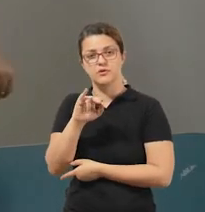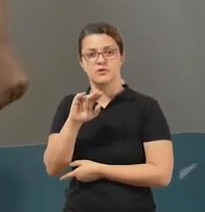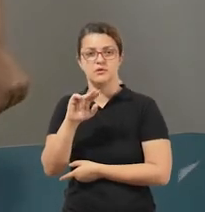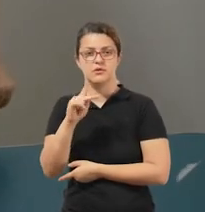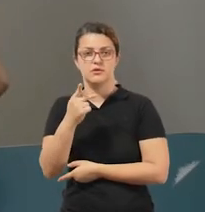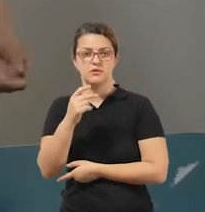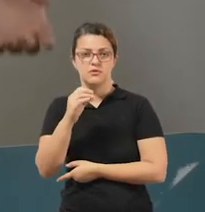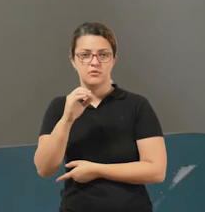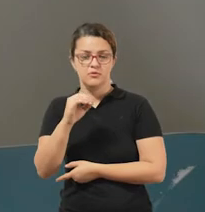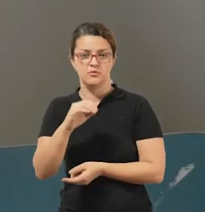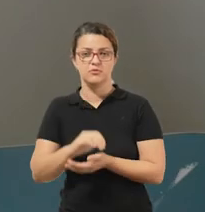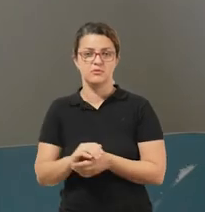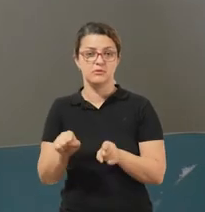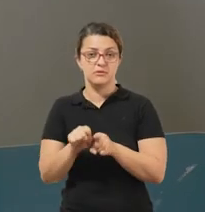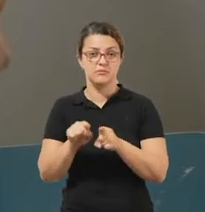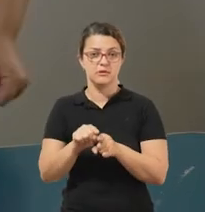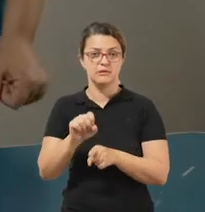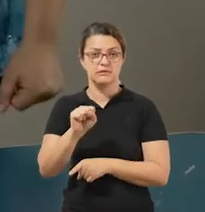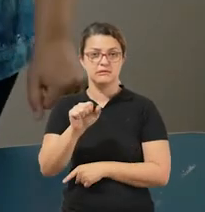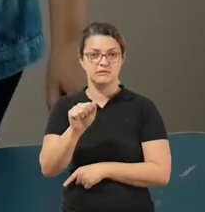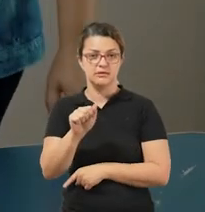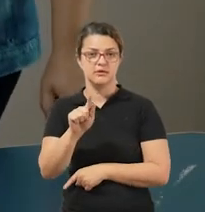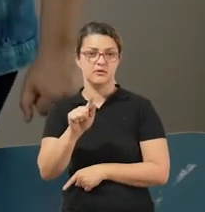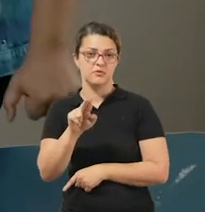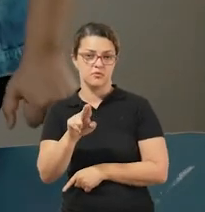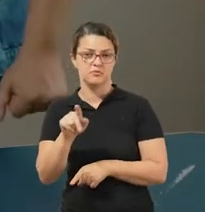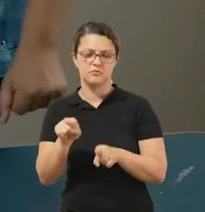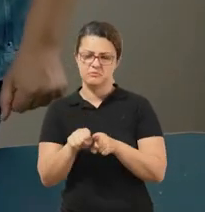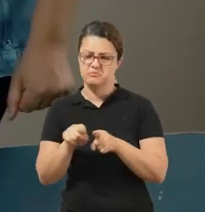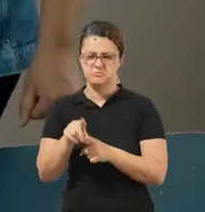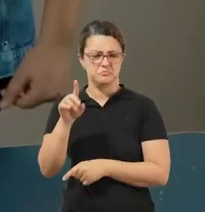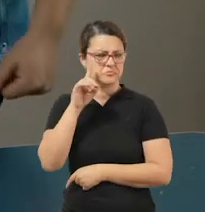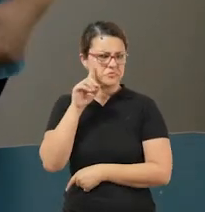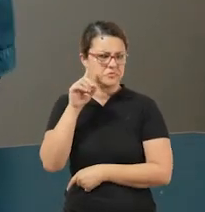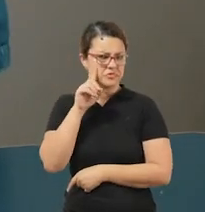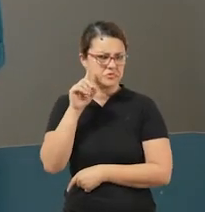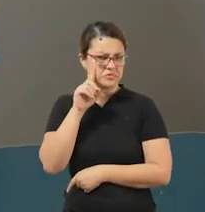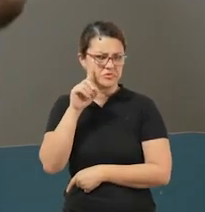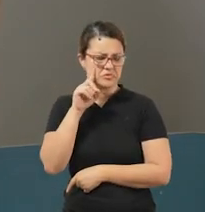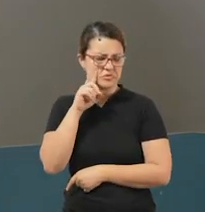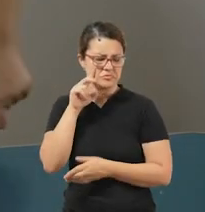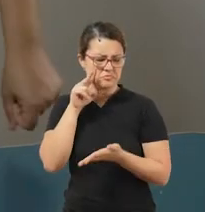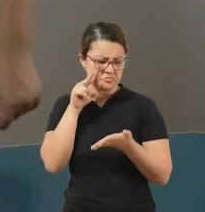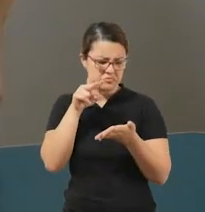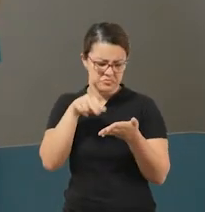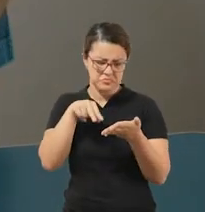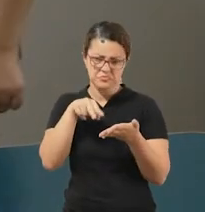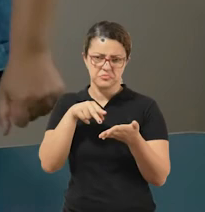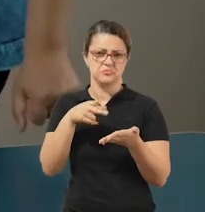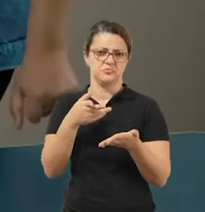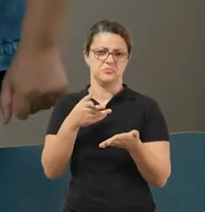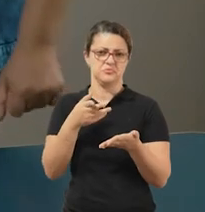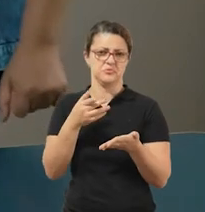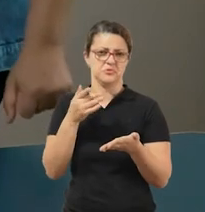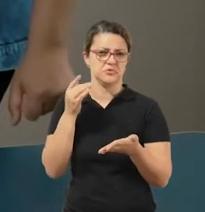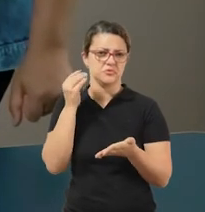fazer com a mandioca, que você já deve ter percebido aí no seu cardápio diário ou já deve ter conhecimento.